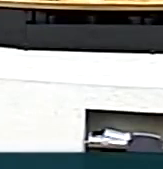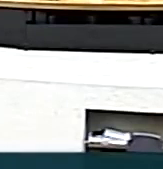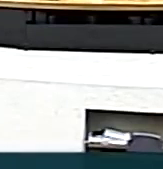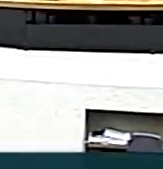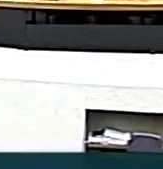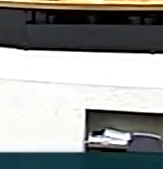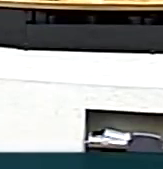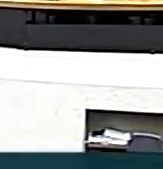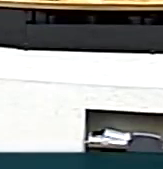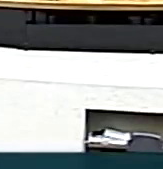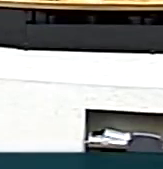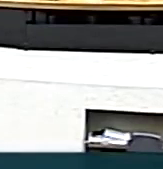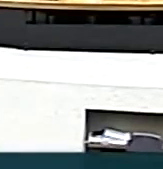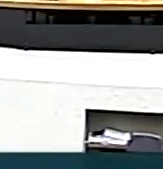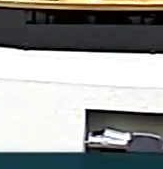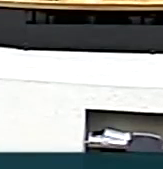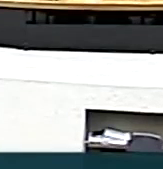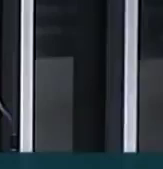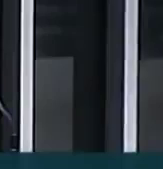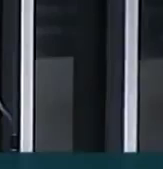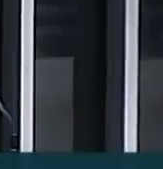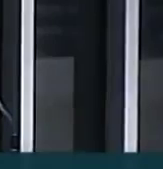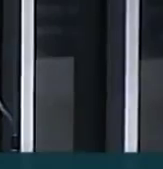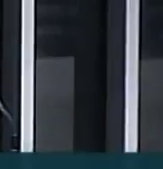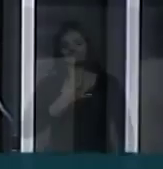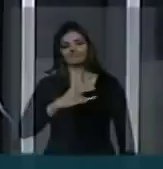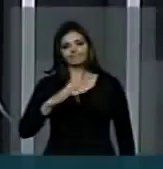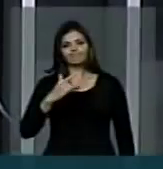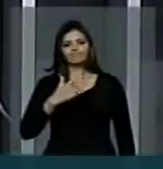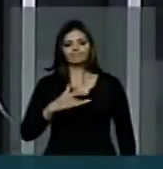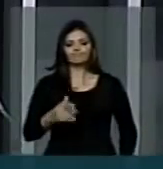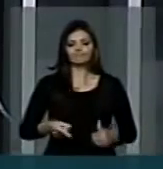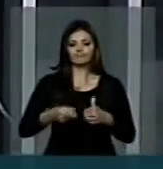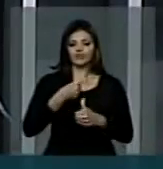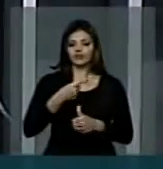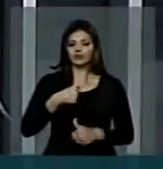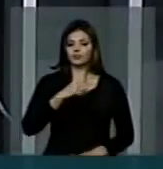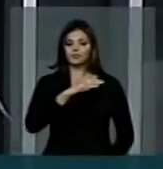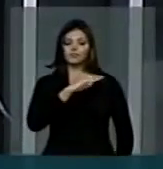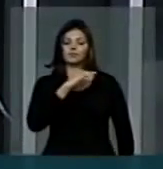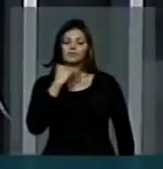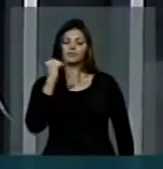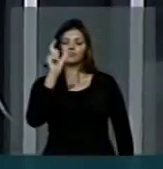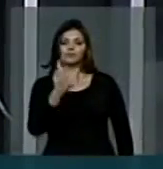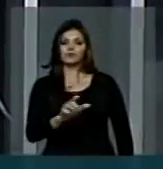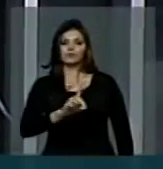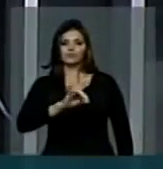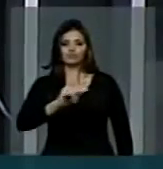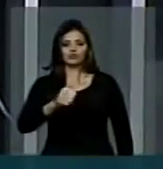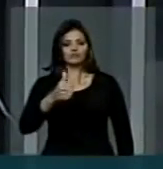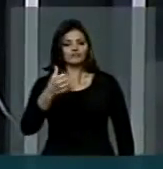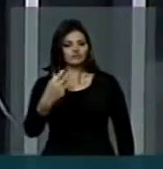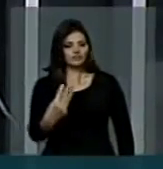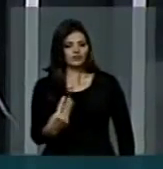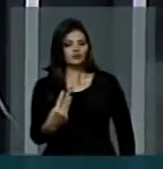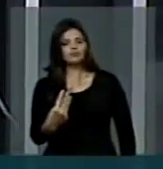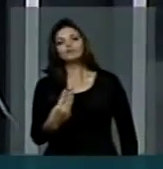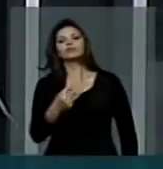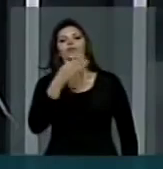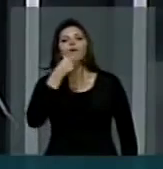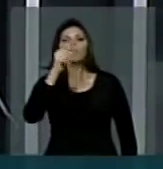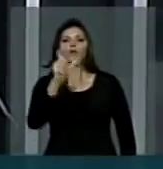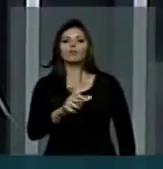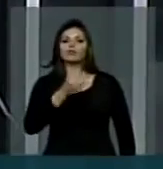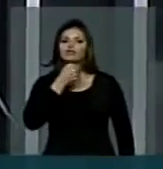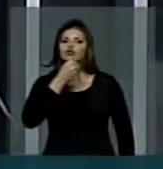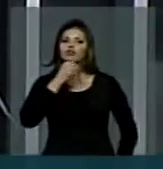três fatos lamentáveis. Primeiro, o falecimento no dia 13 do jornalista